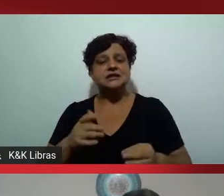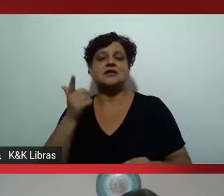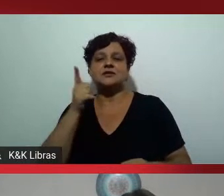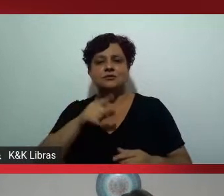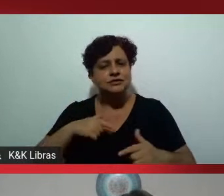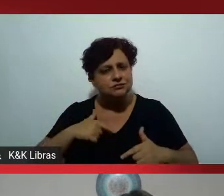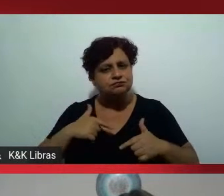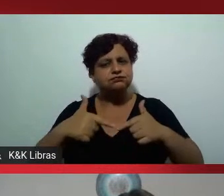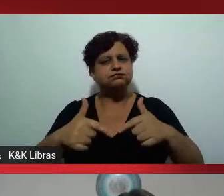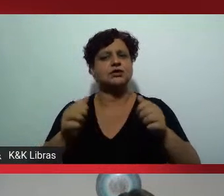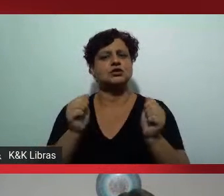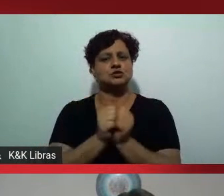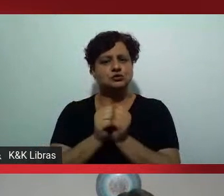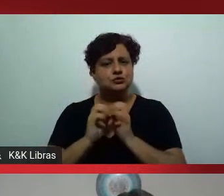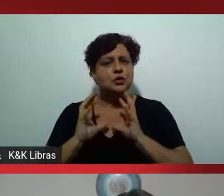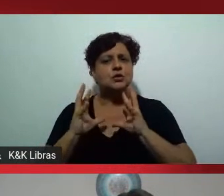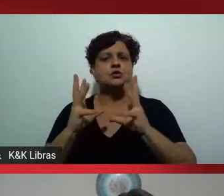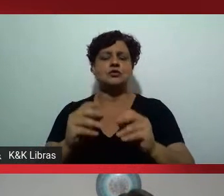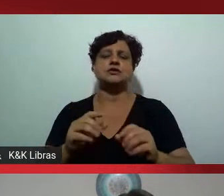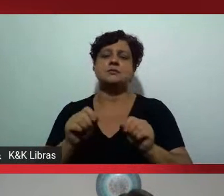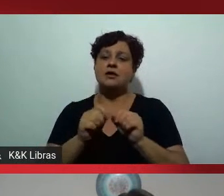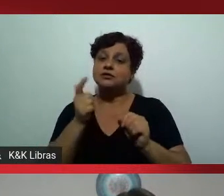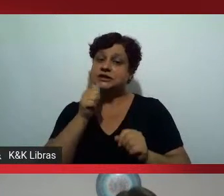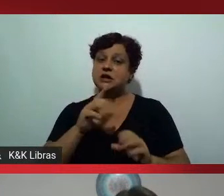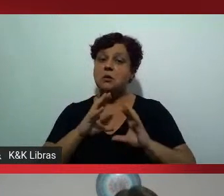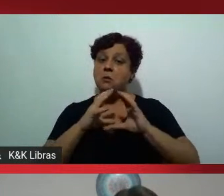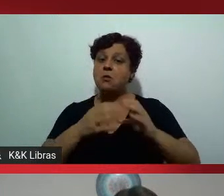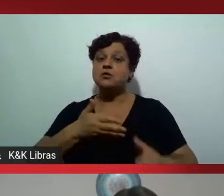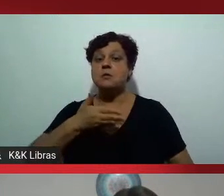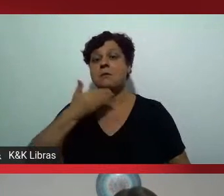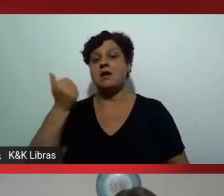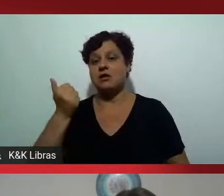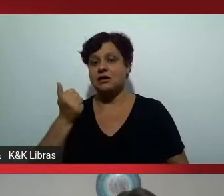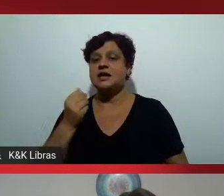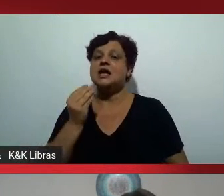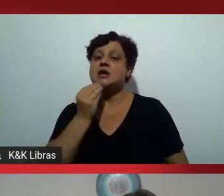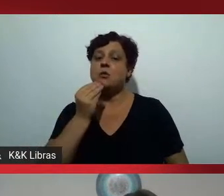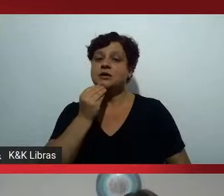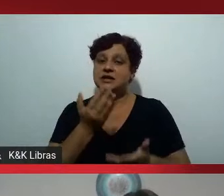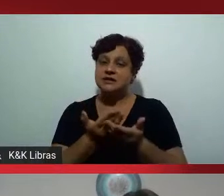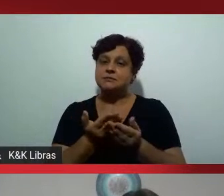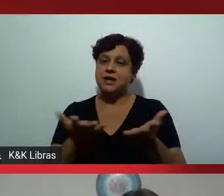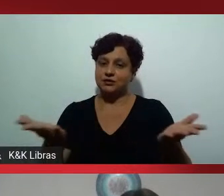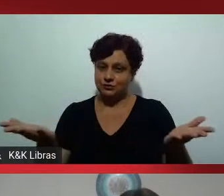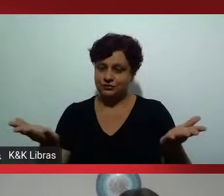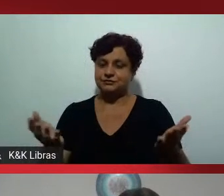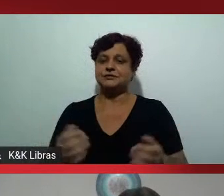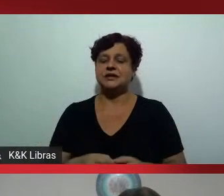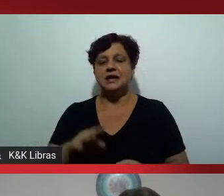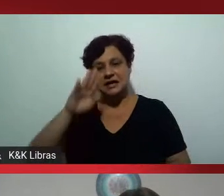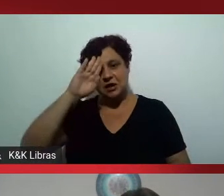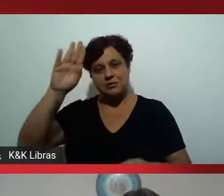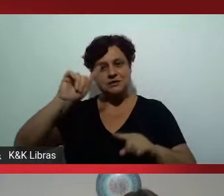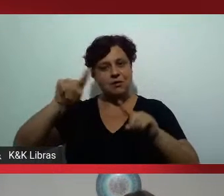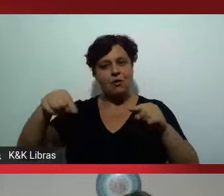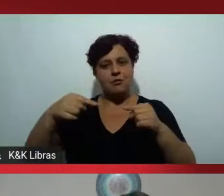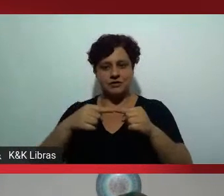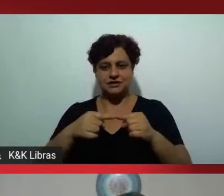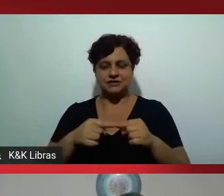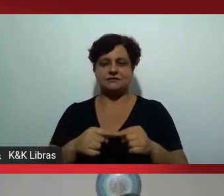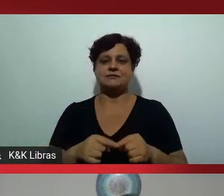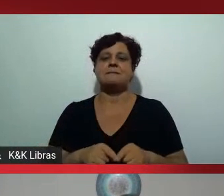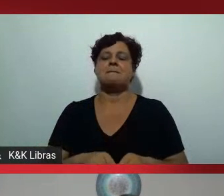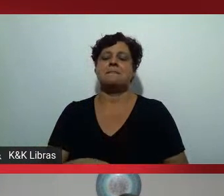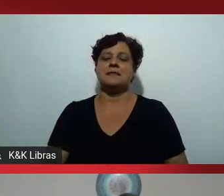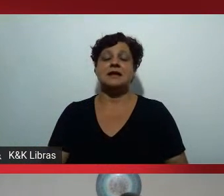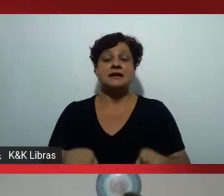todos pra fazer o mundo melhor né pra que a gente dê oportunidades pra todos eu acho que esse é o nosso principal objetivo é